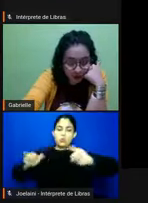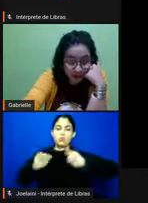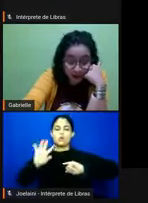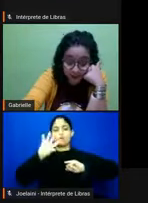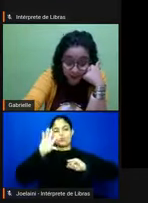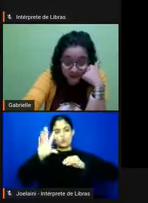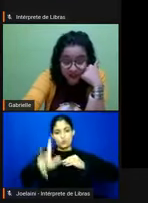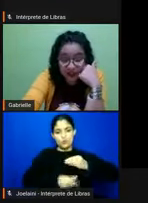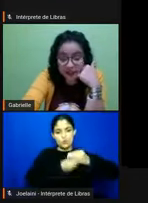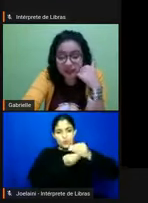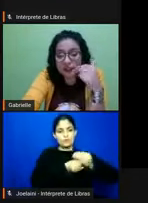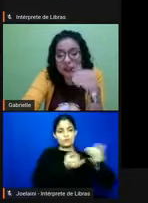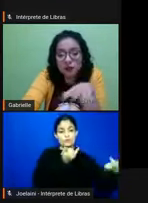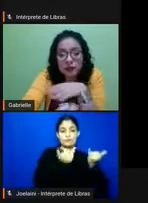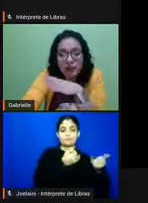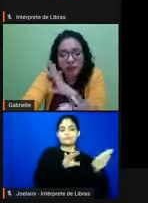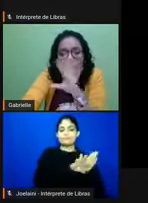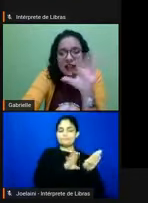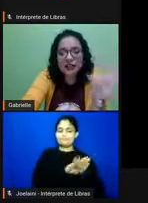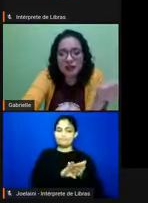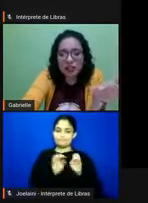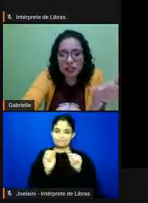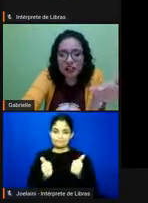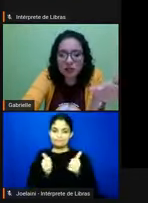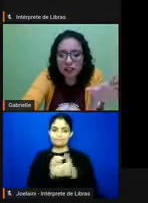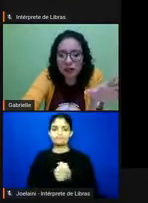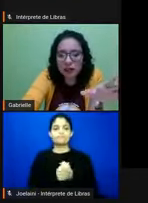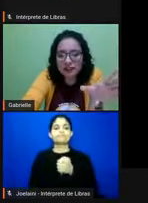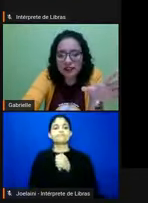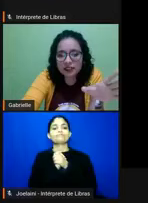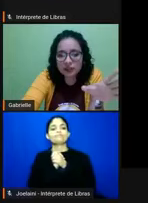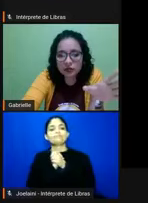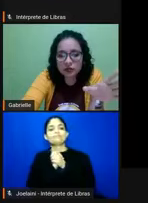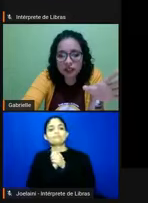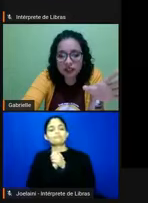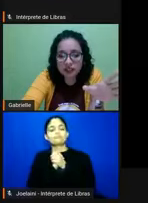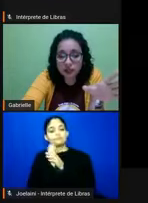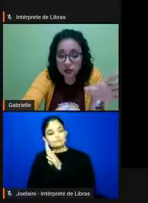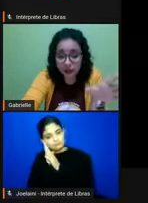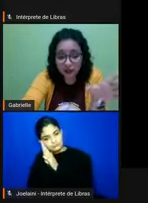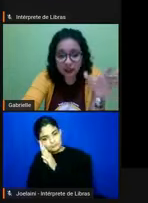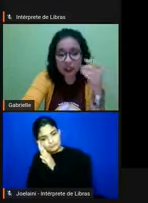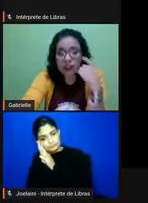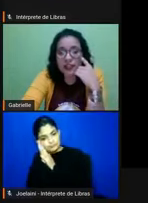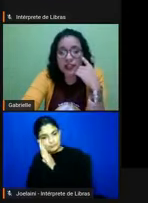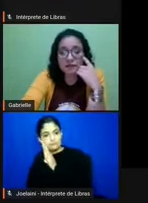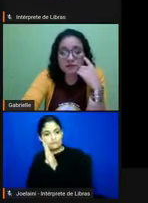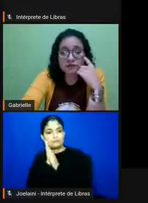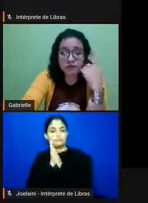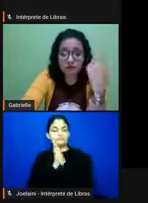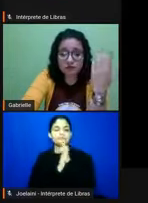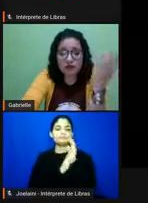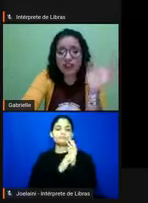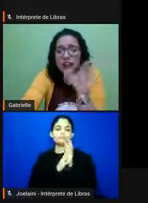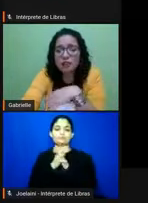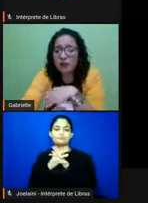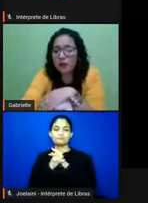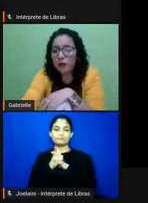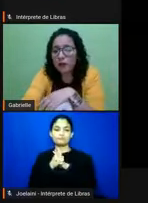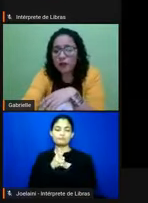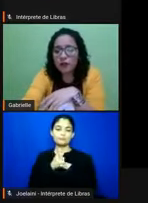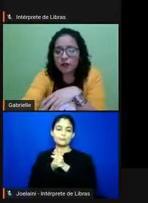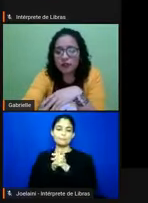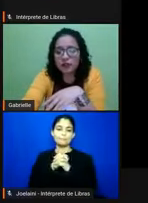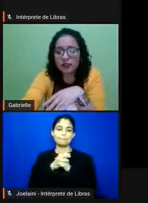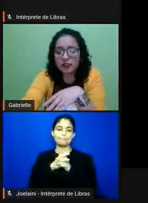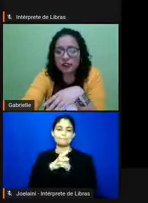informações a ele. Então, acho que basicamente é isso aqui, apresentando as organizações, né? E aí, eu